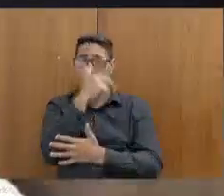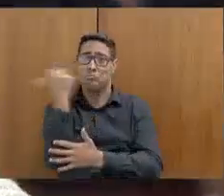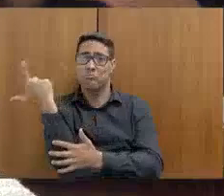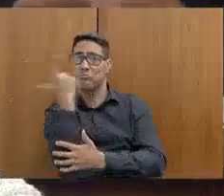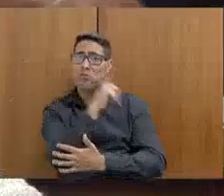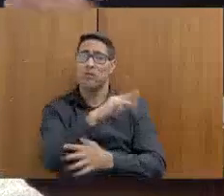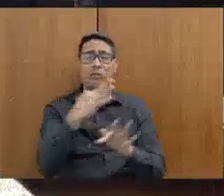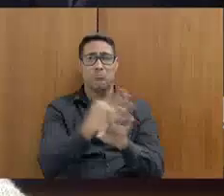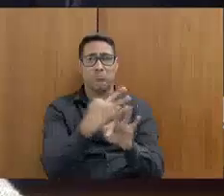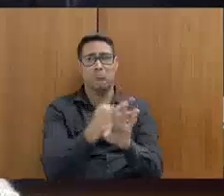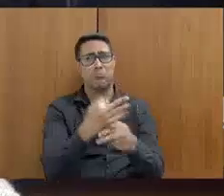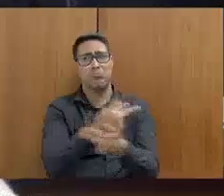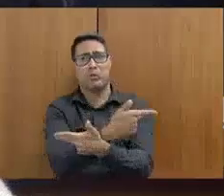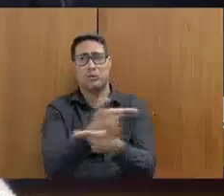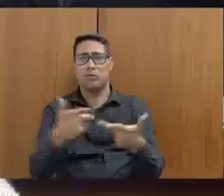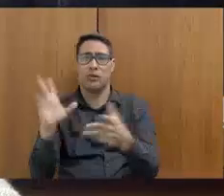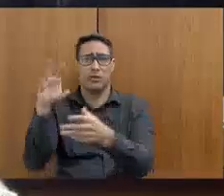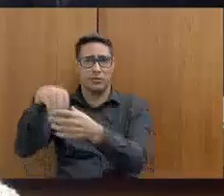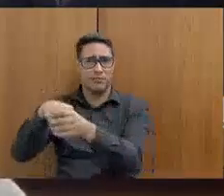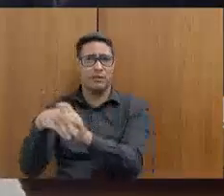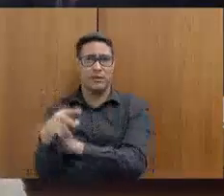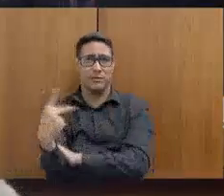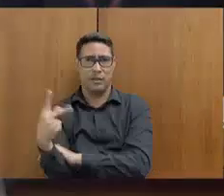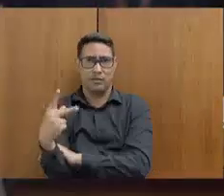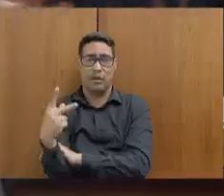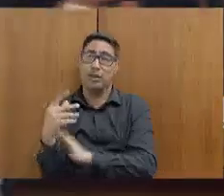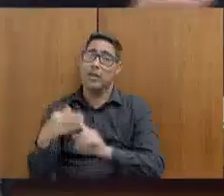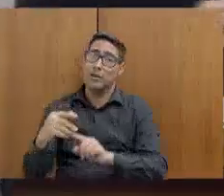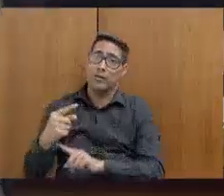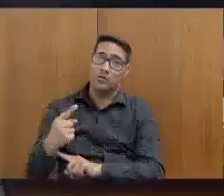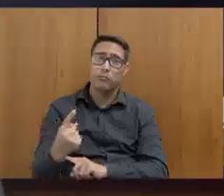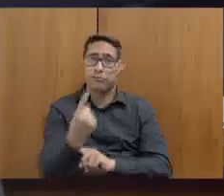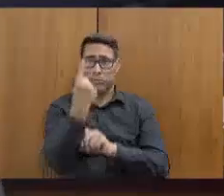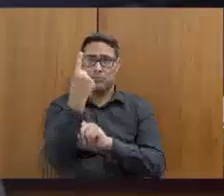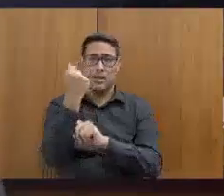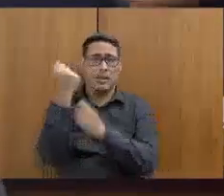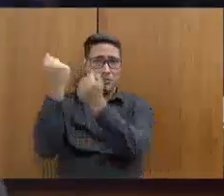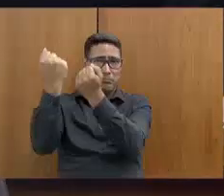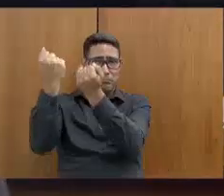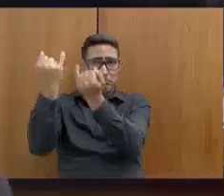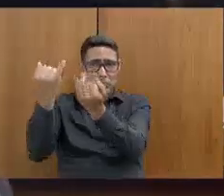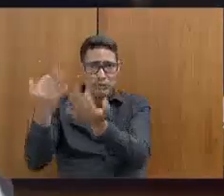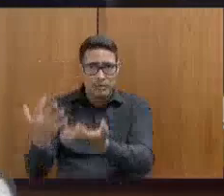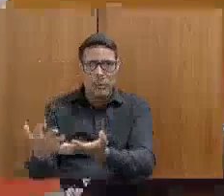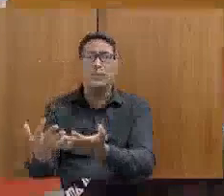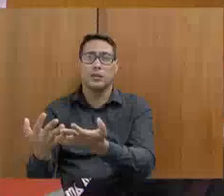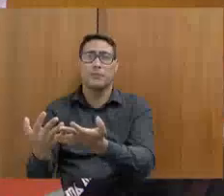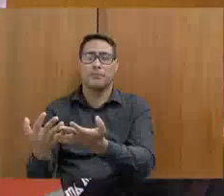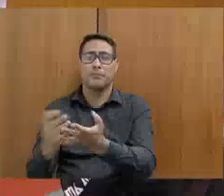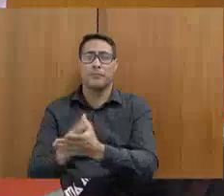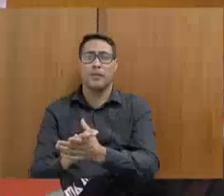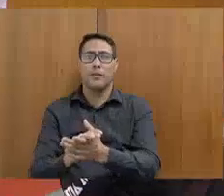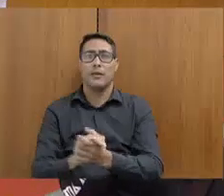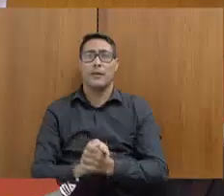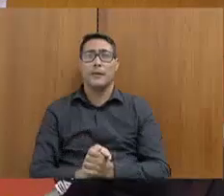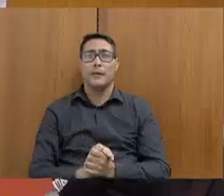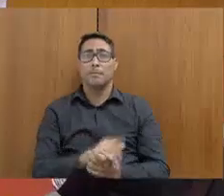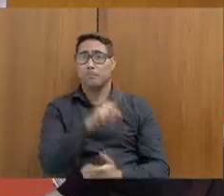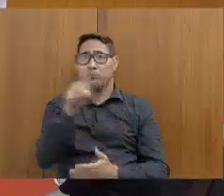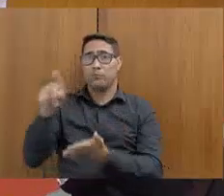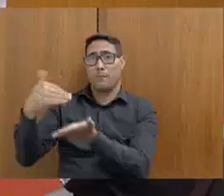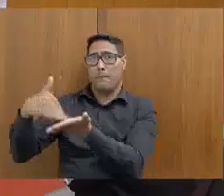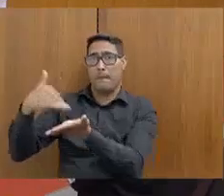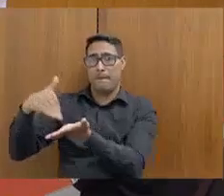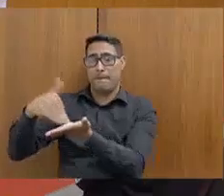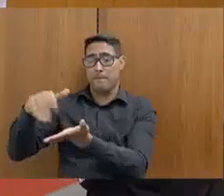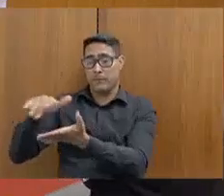essas são as minhas primeiras considerações, que eu vou trazer coisa ainda para a Polícia Militar e a Polícia Civil. o secretário se odeia a palavra. Agradeço,